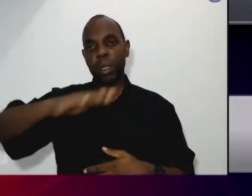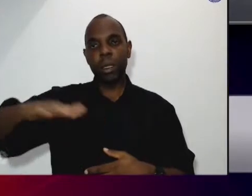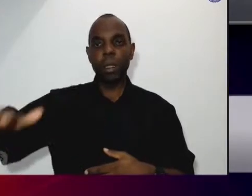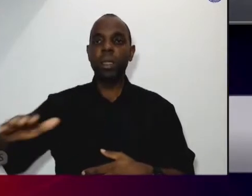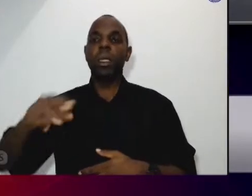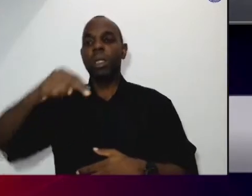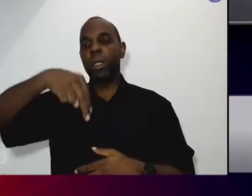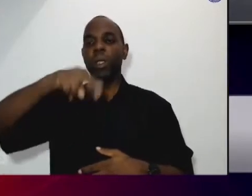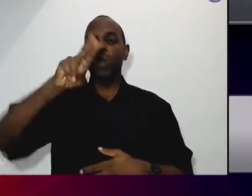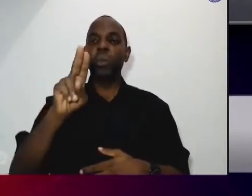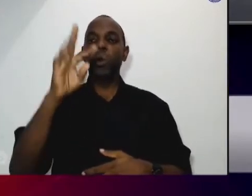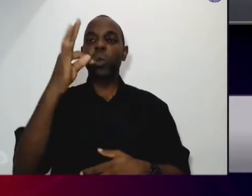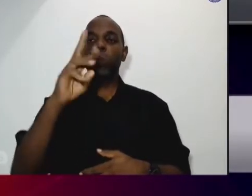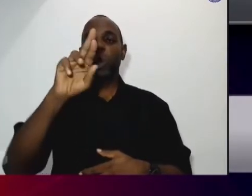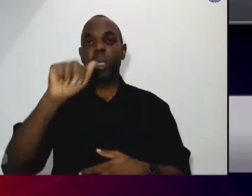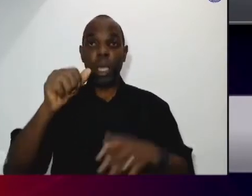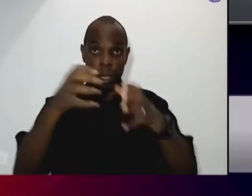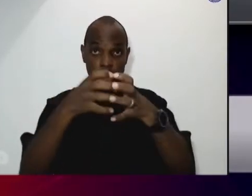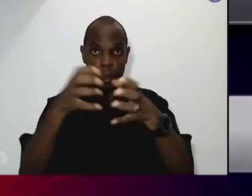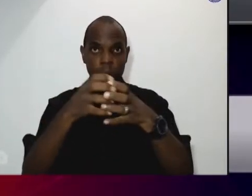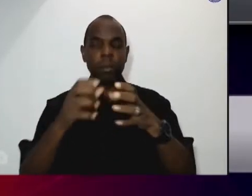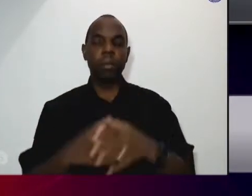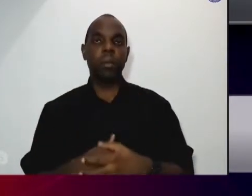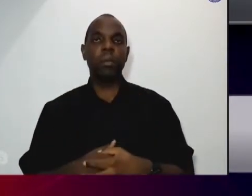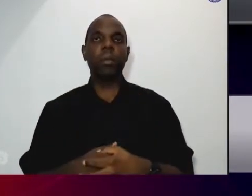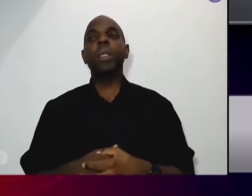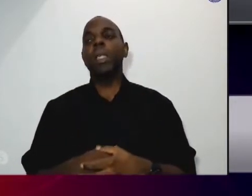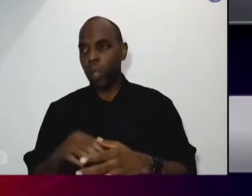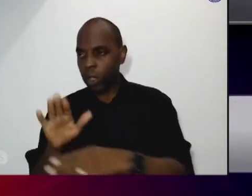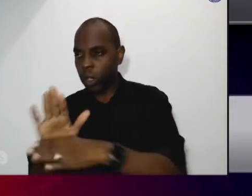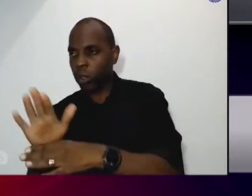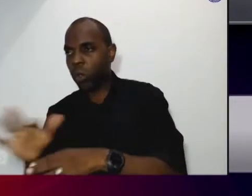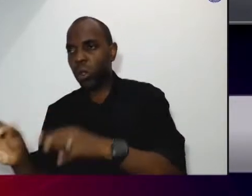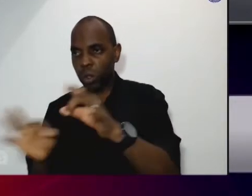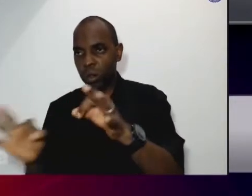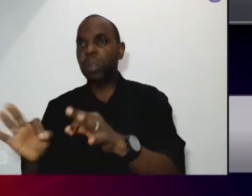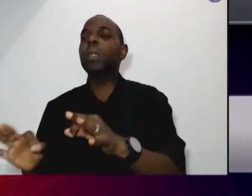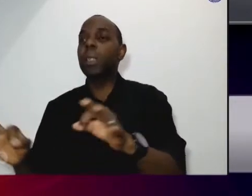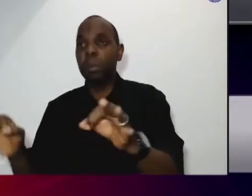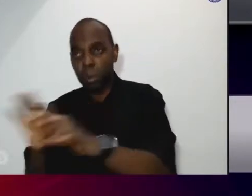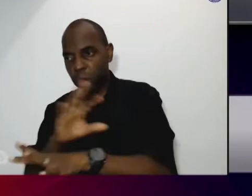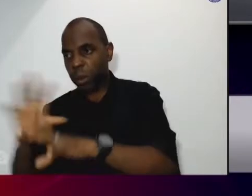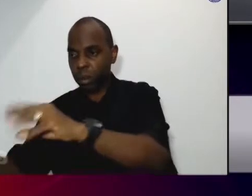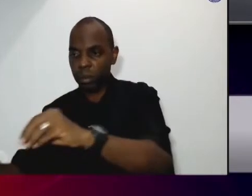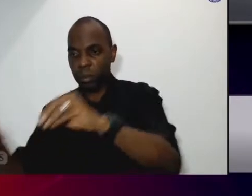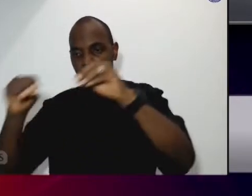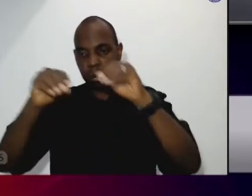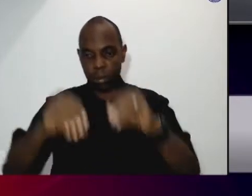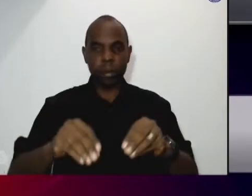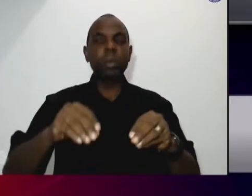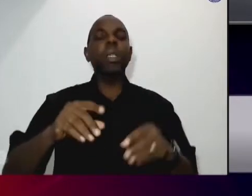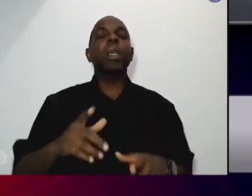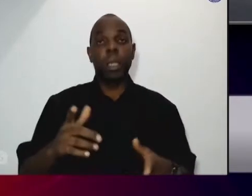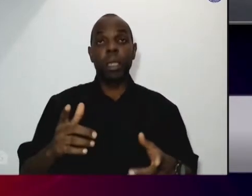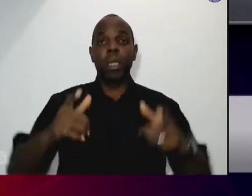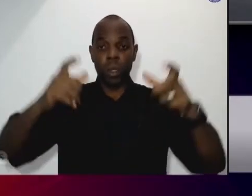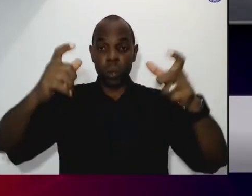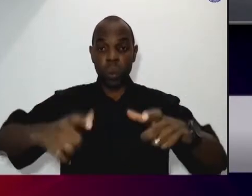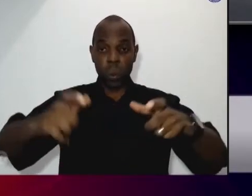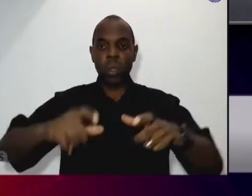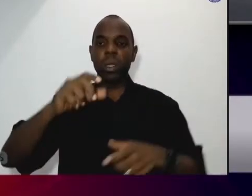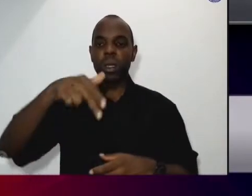Preparamos e trouxemos aqui para o centro. O NUTRAS é um bairro da periferia,